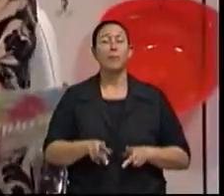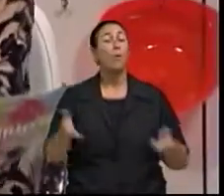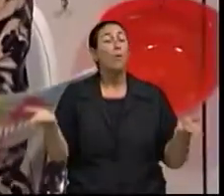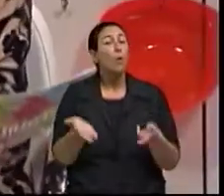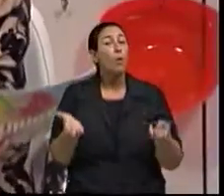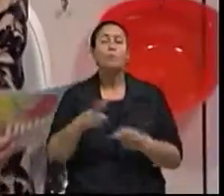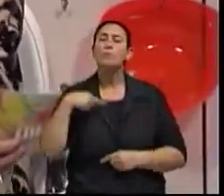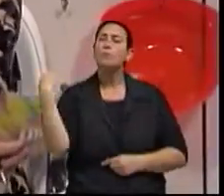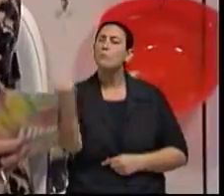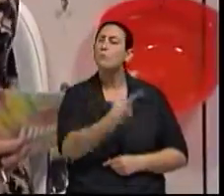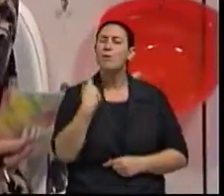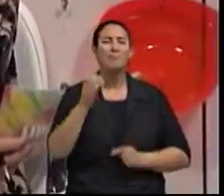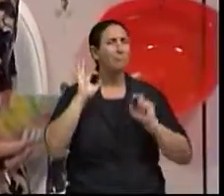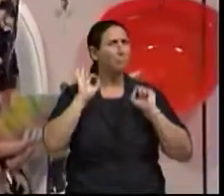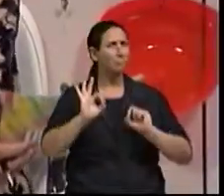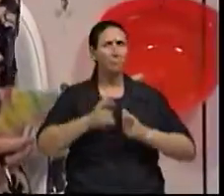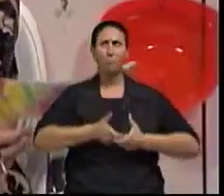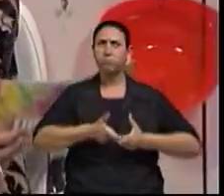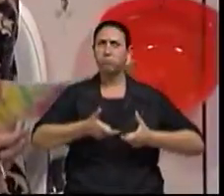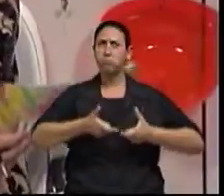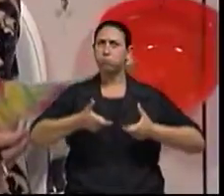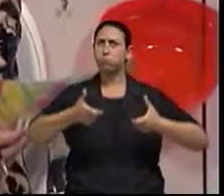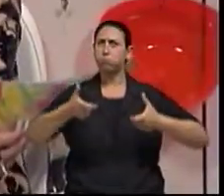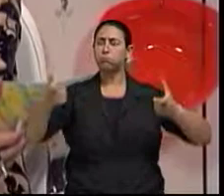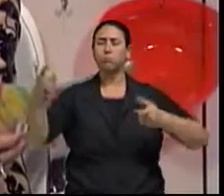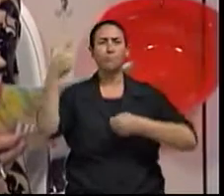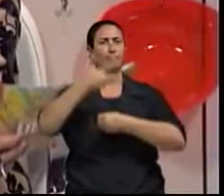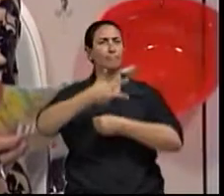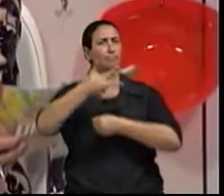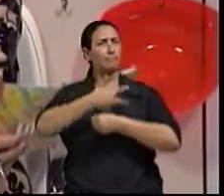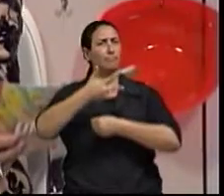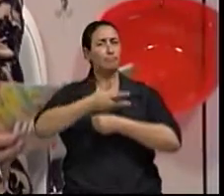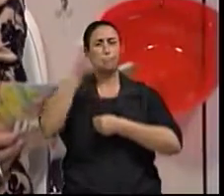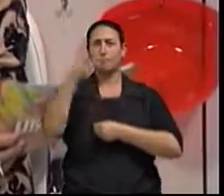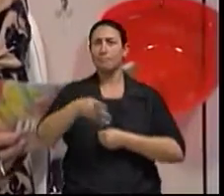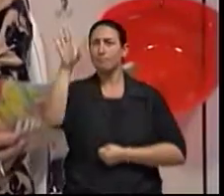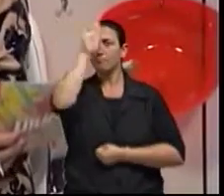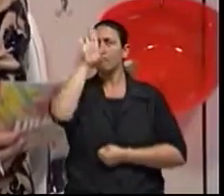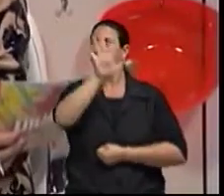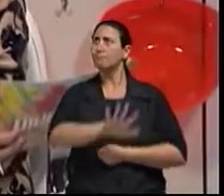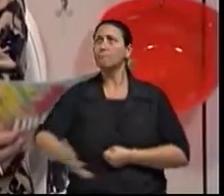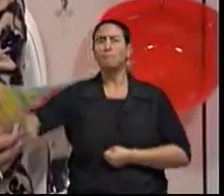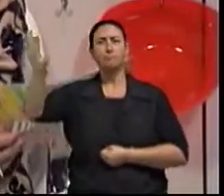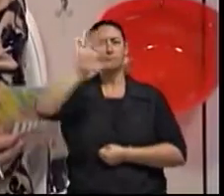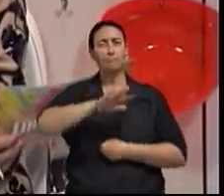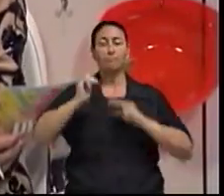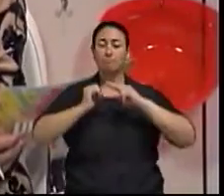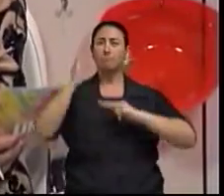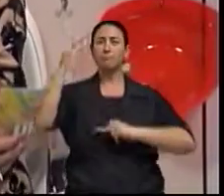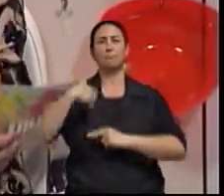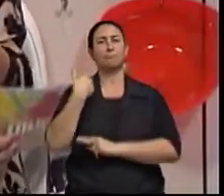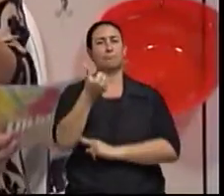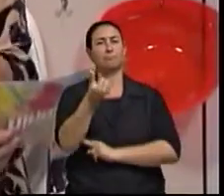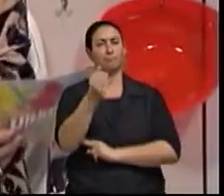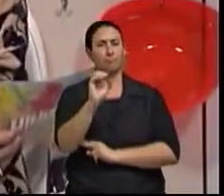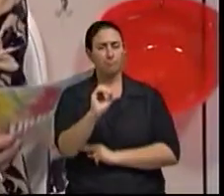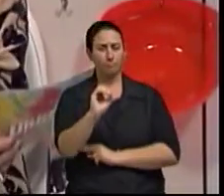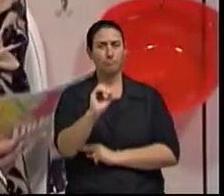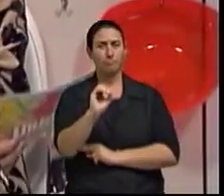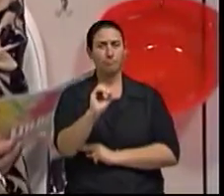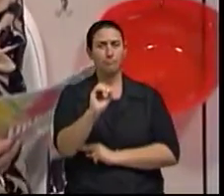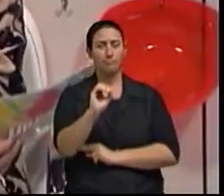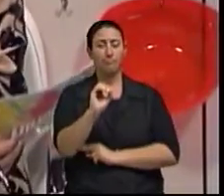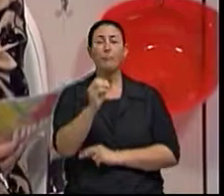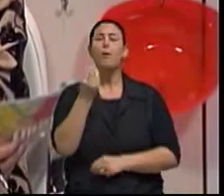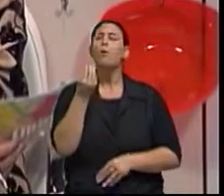seremos praticamente uma população formada por pessoas com 60 anos ou mais. E como fica